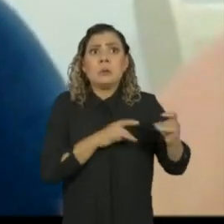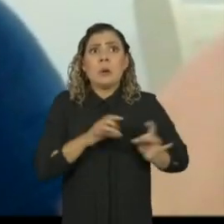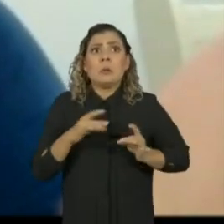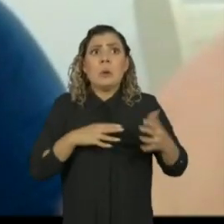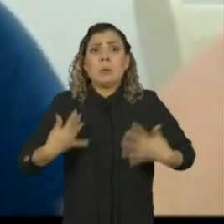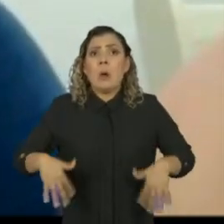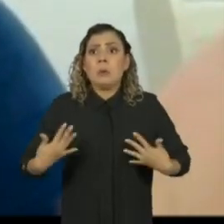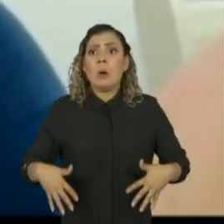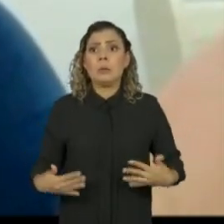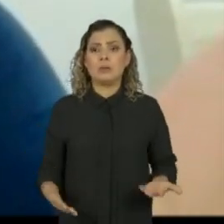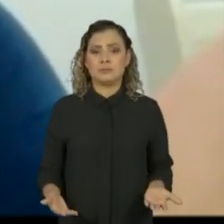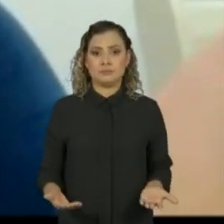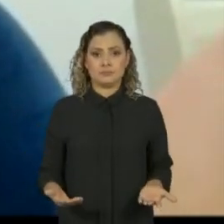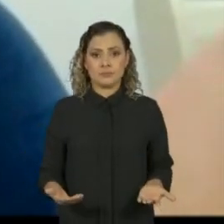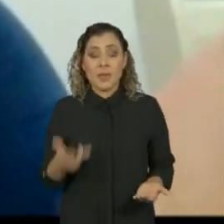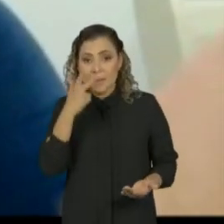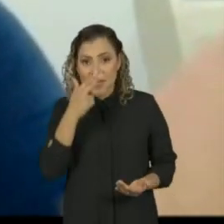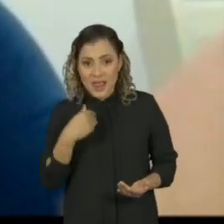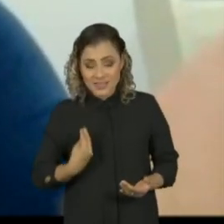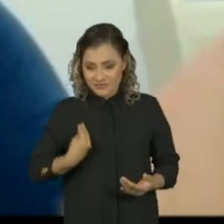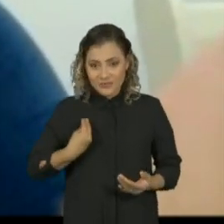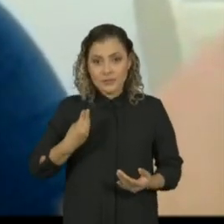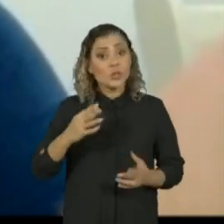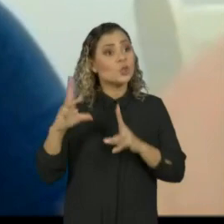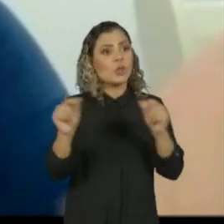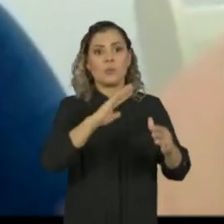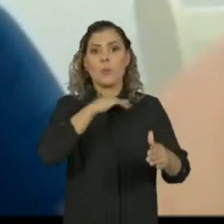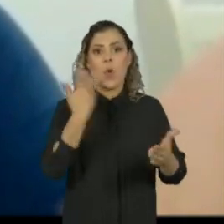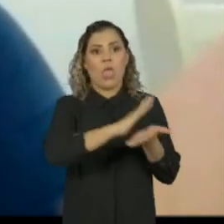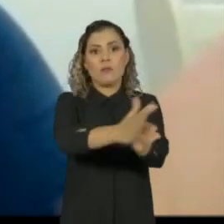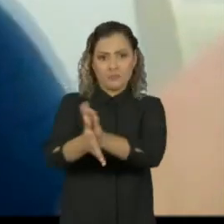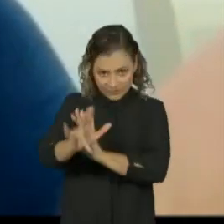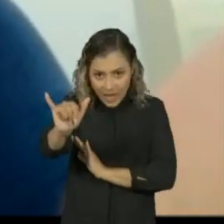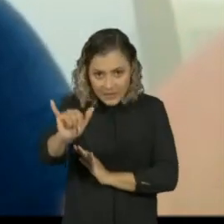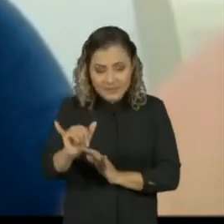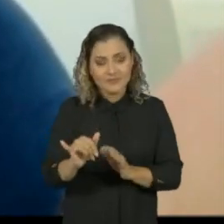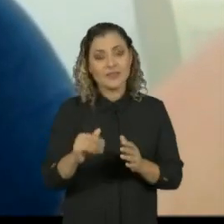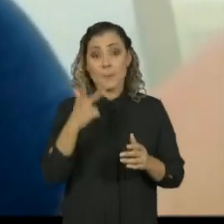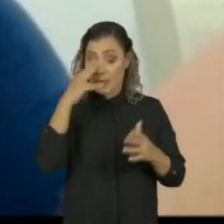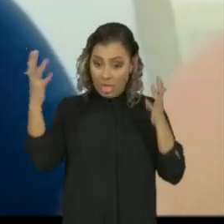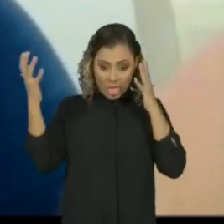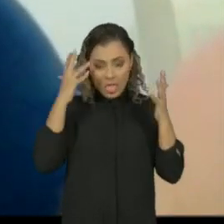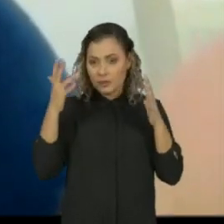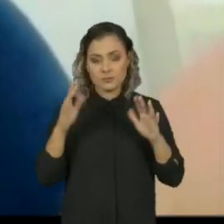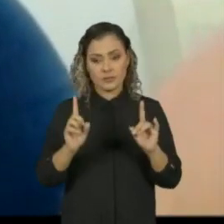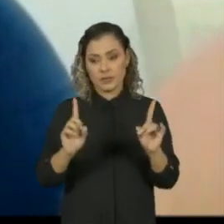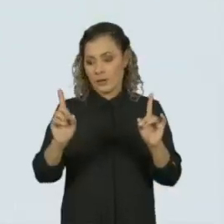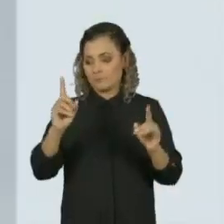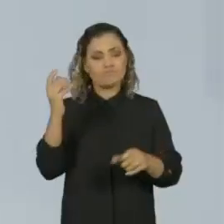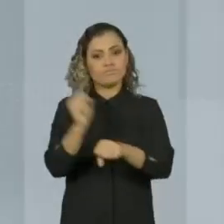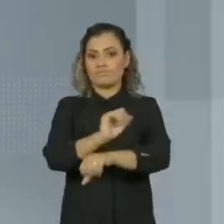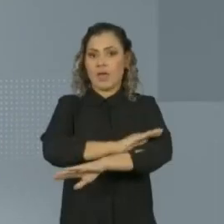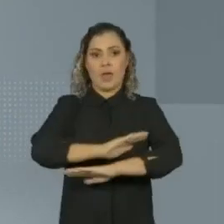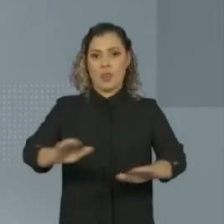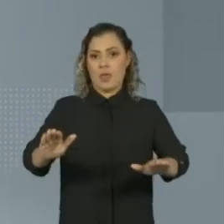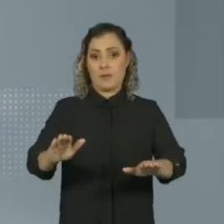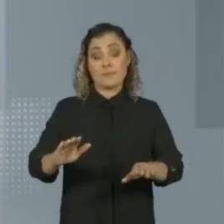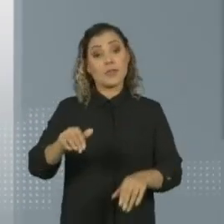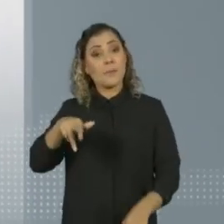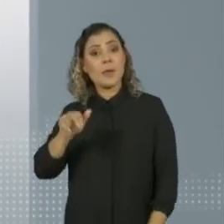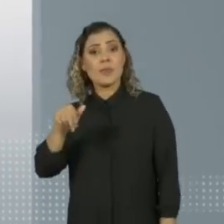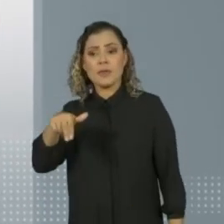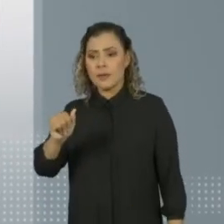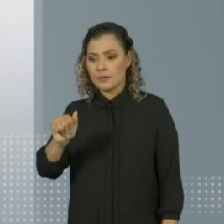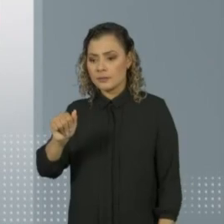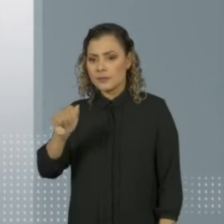doença, como se no outro dia não fosse existir, todo mundo ia acabar morrendo. E aí eu achei que era a hora de parar. Mariane resolveu